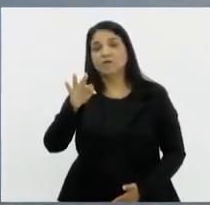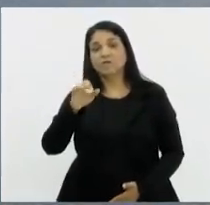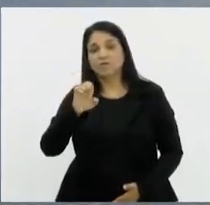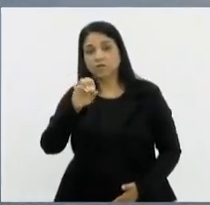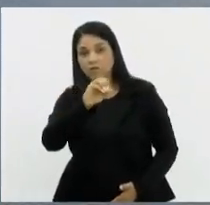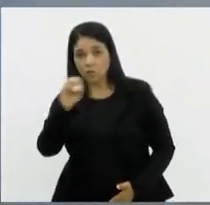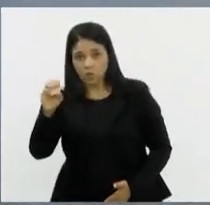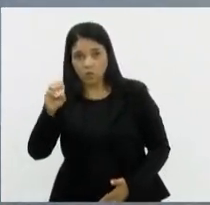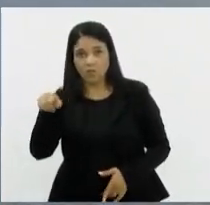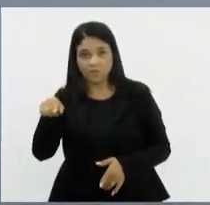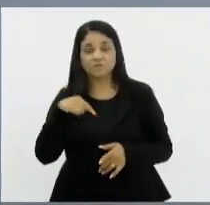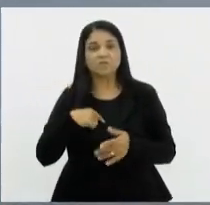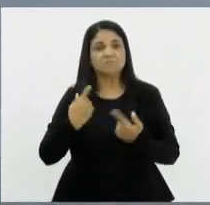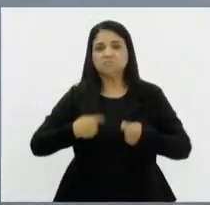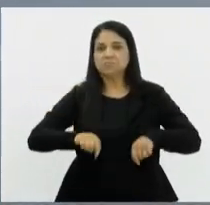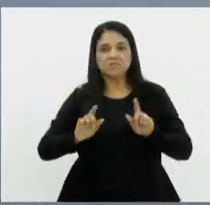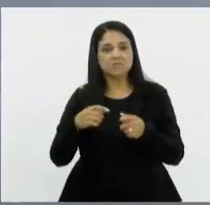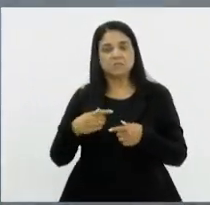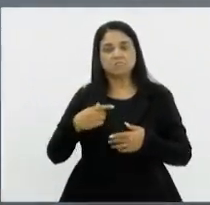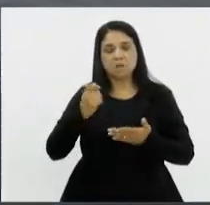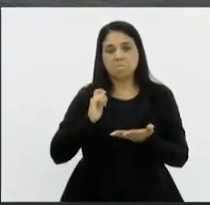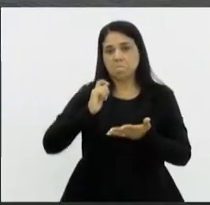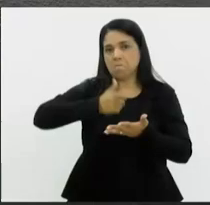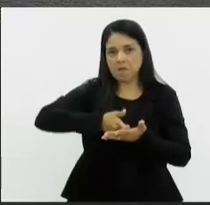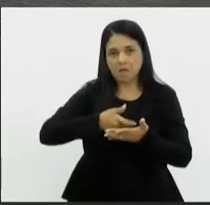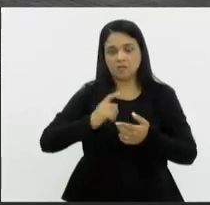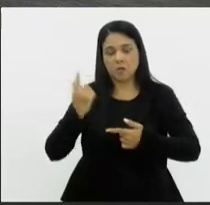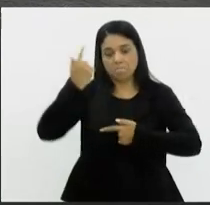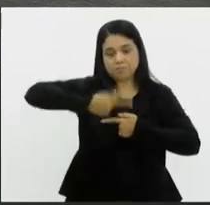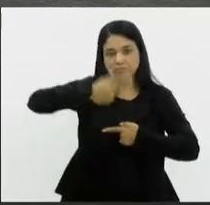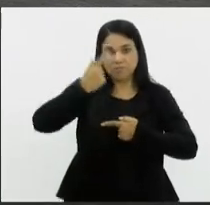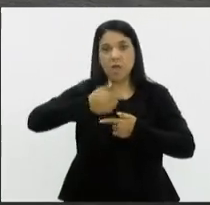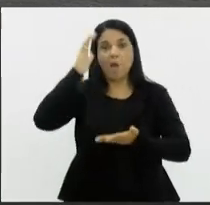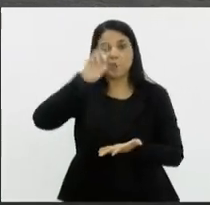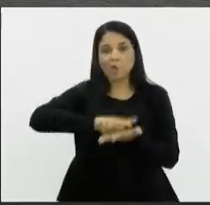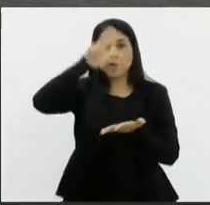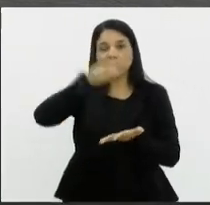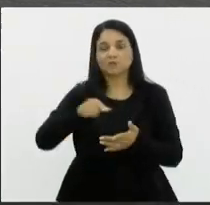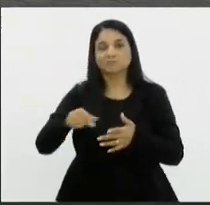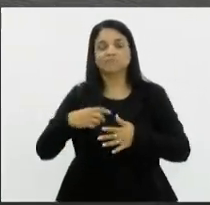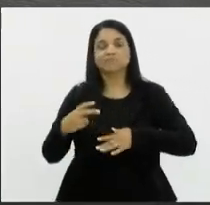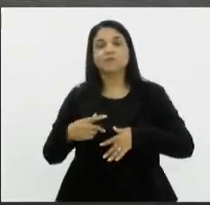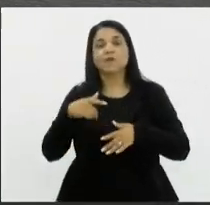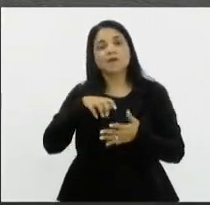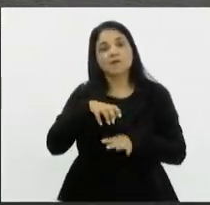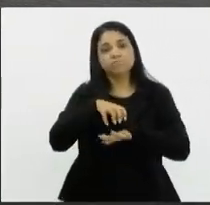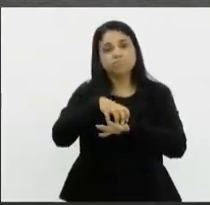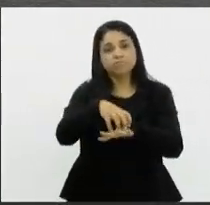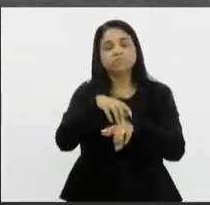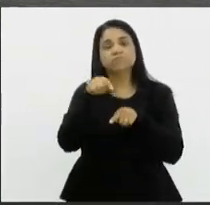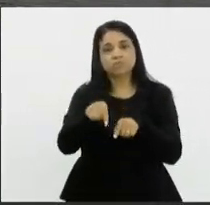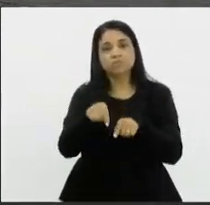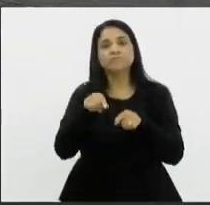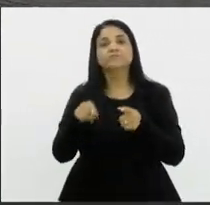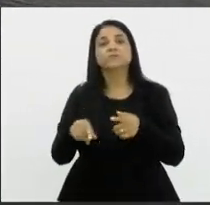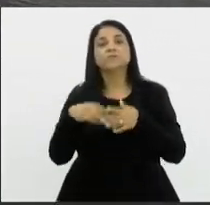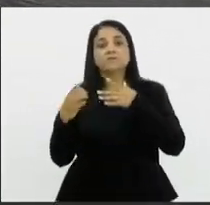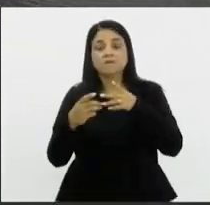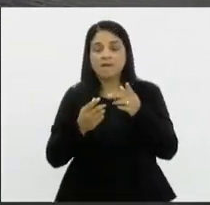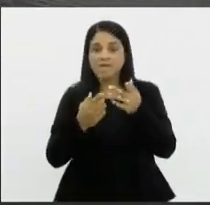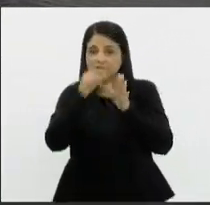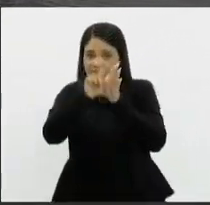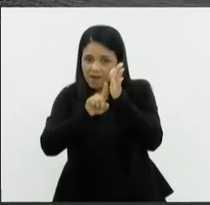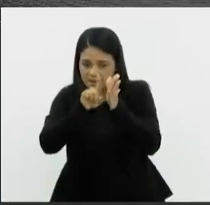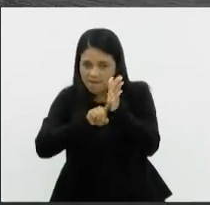operadores, e nem precisa reduzir velocidade. A Agência Nacional de Transportes Terrestres autorizou que o modelo seja avaliado na